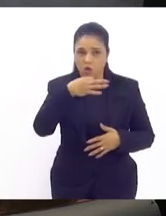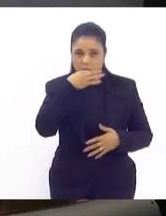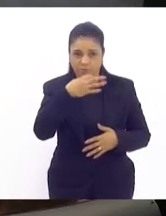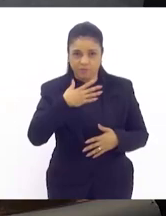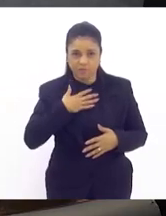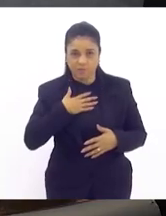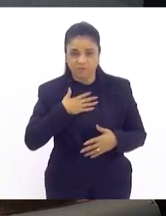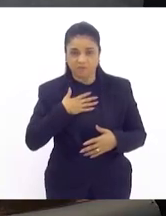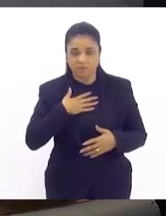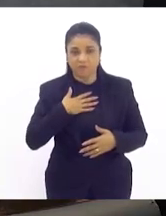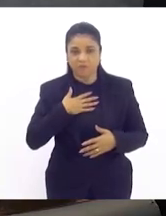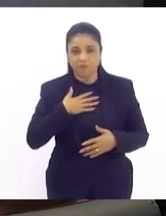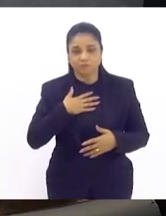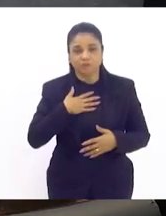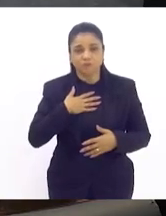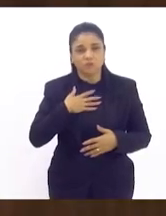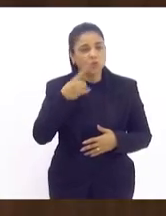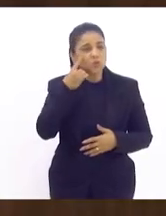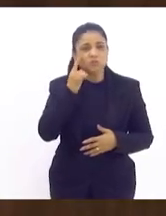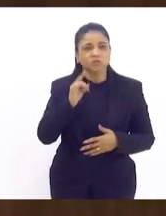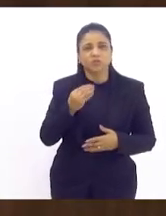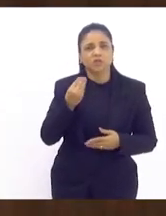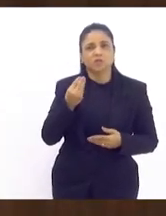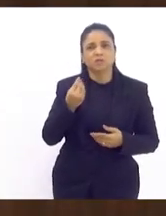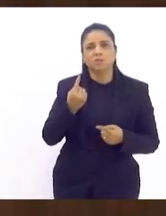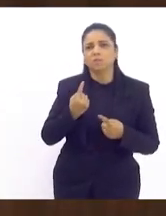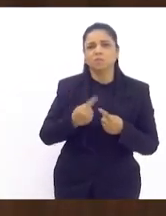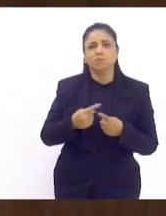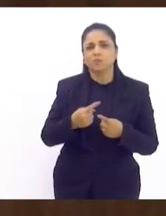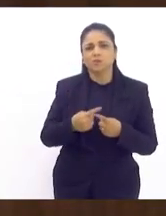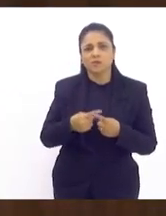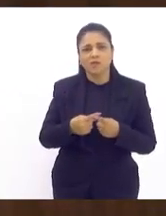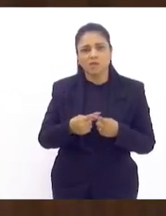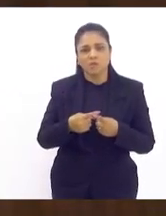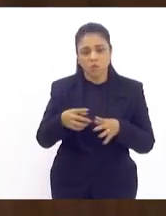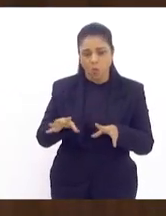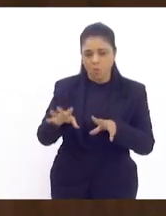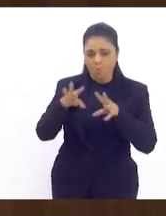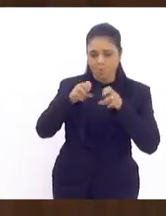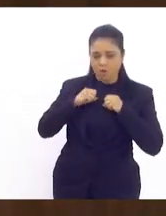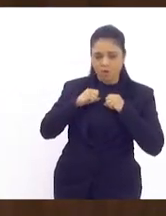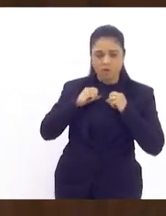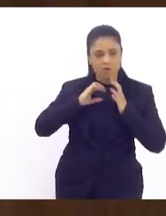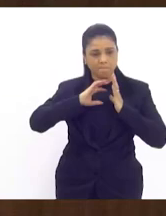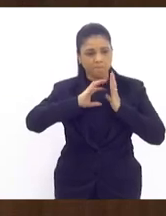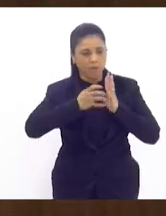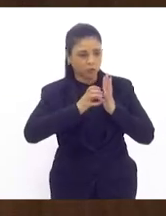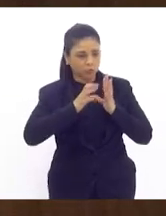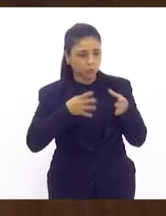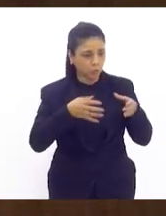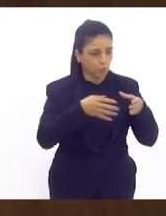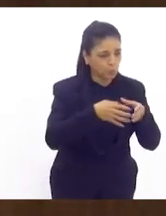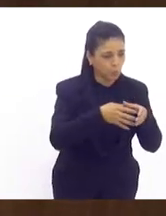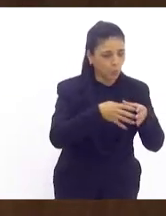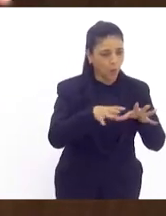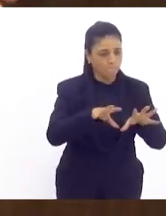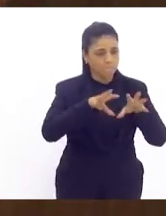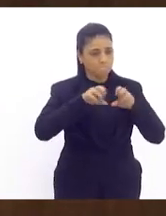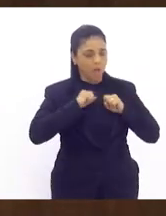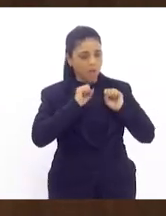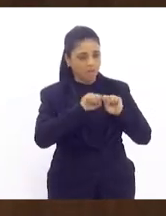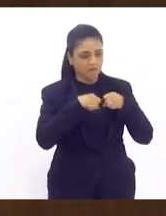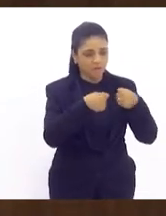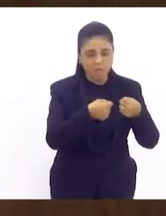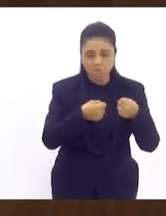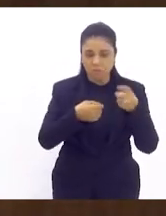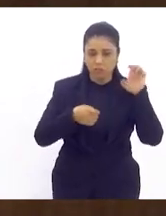secretarismo não é tomar para si para um partido para um grupo para a esquerda